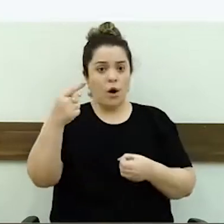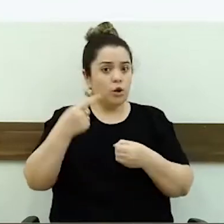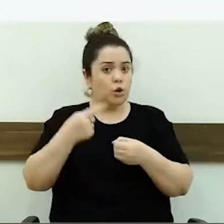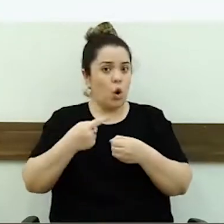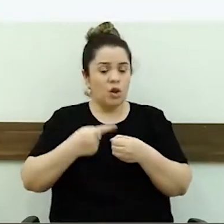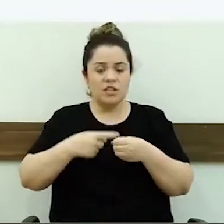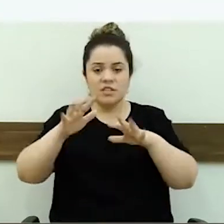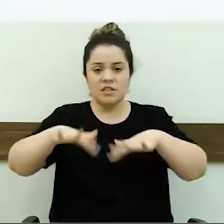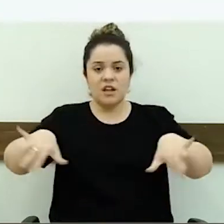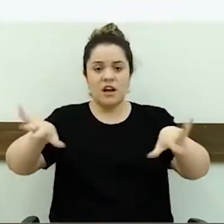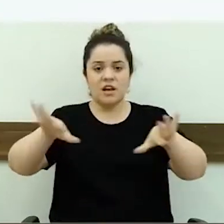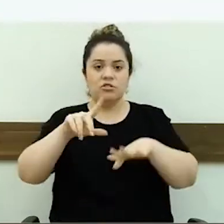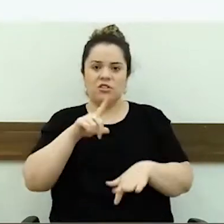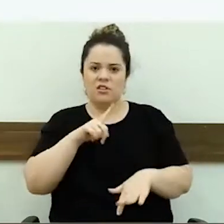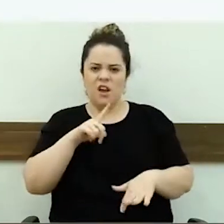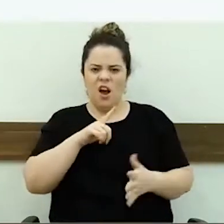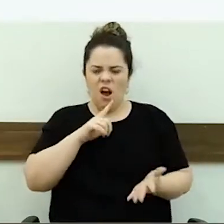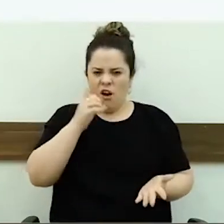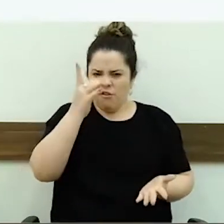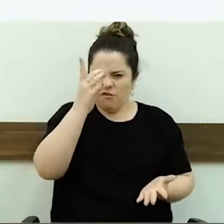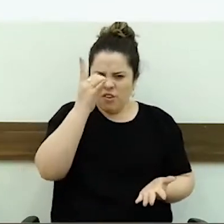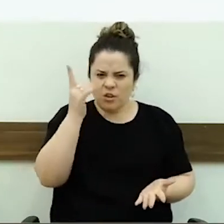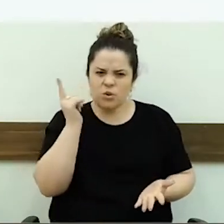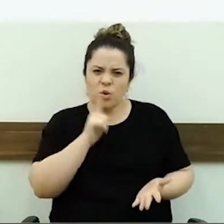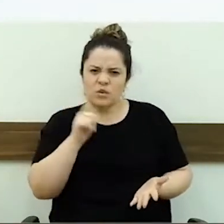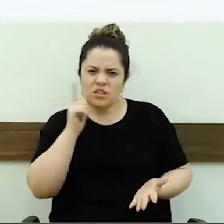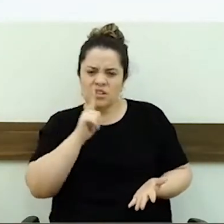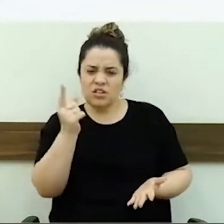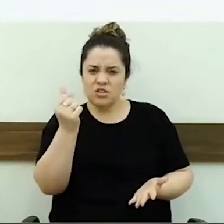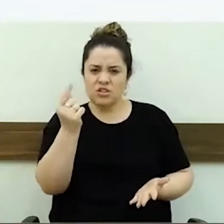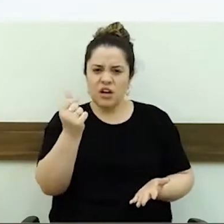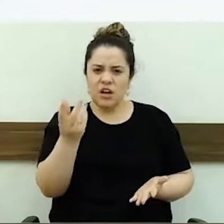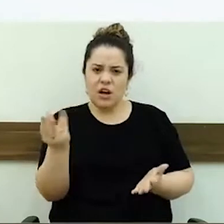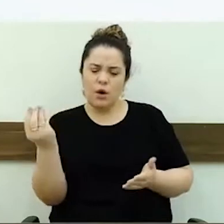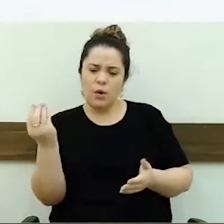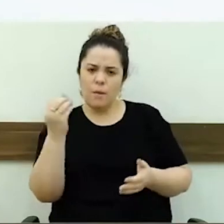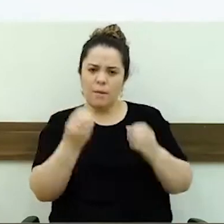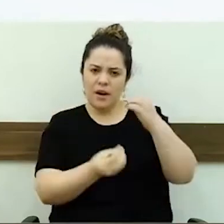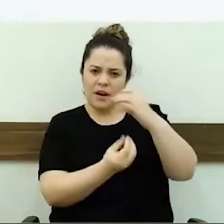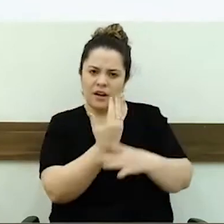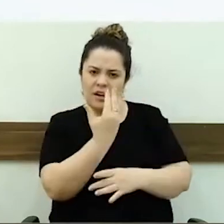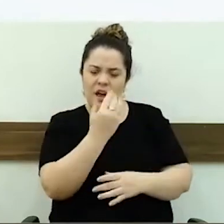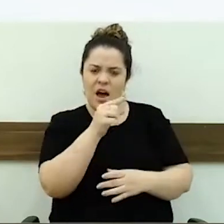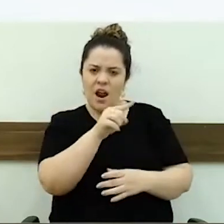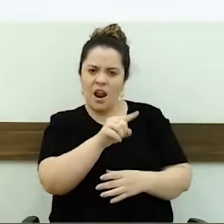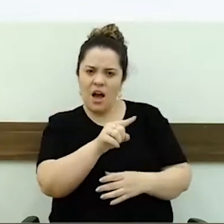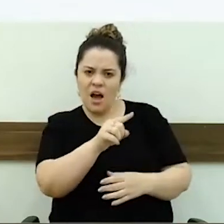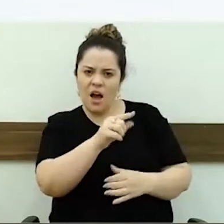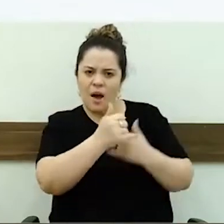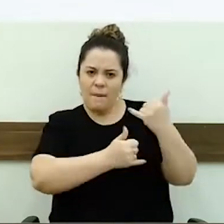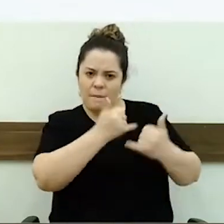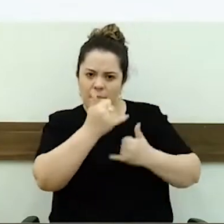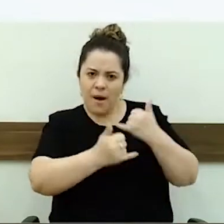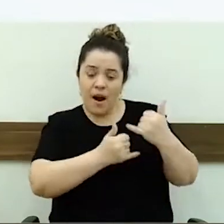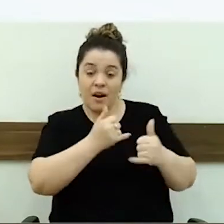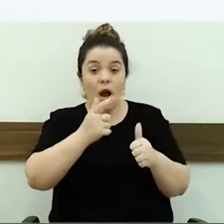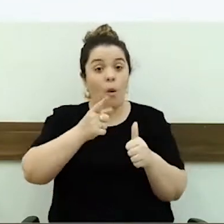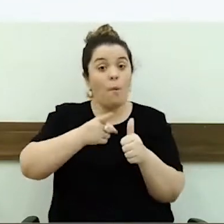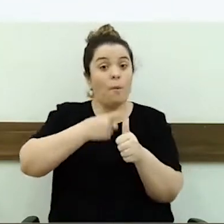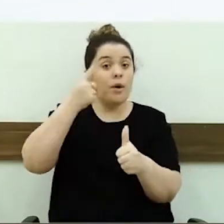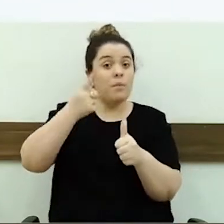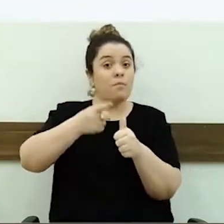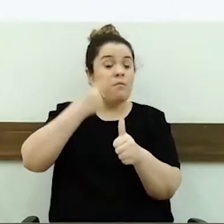fácil conseguir recurso para colocar no nosso município um parque como este. É o primeiro de muitos.